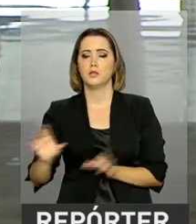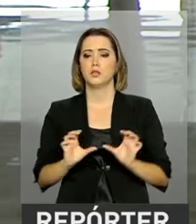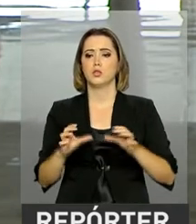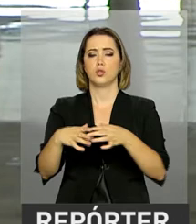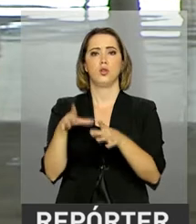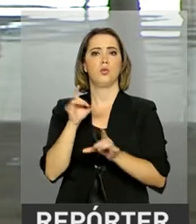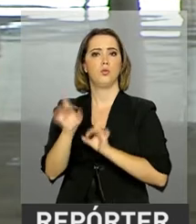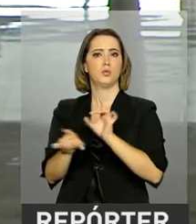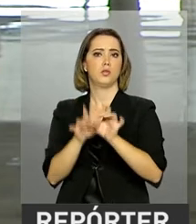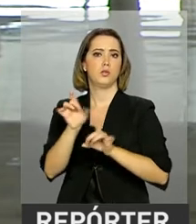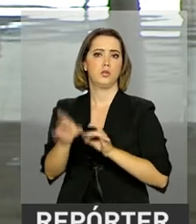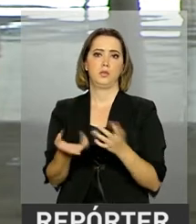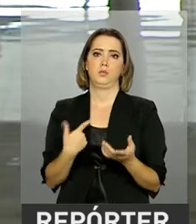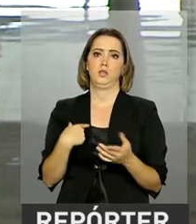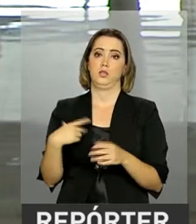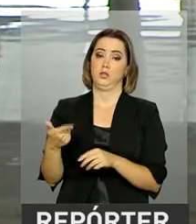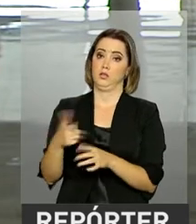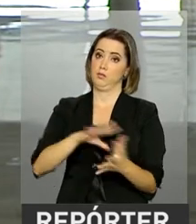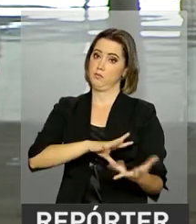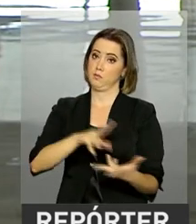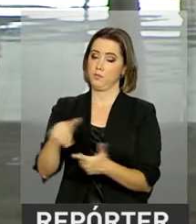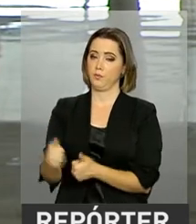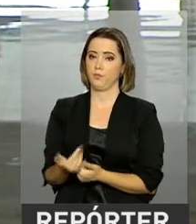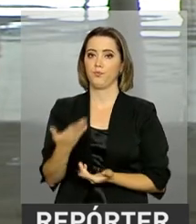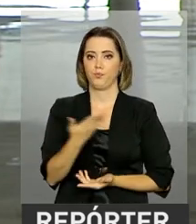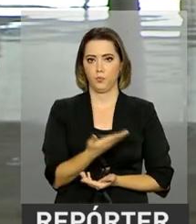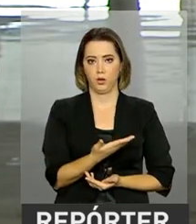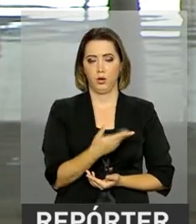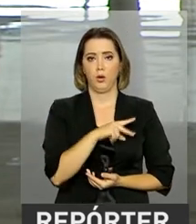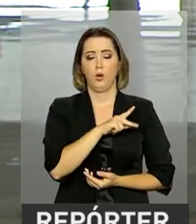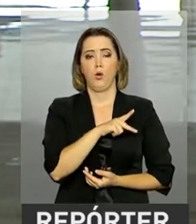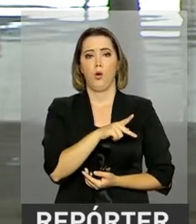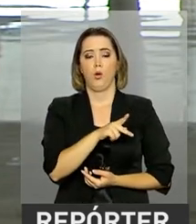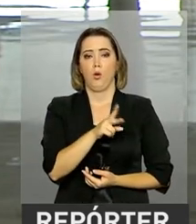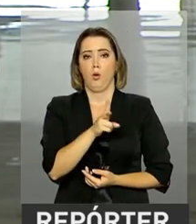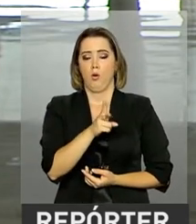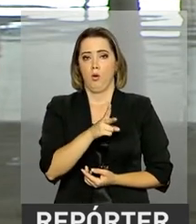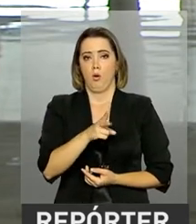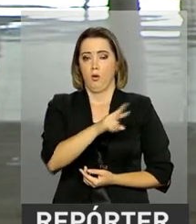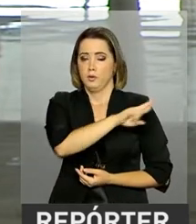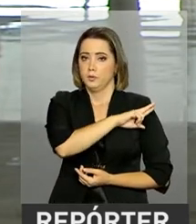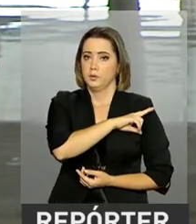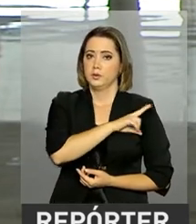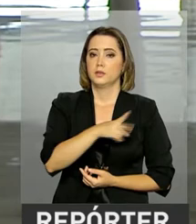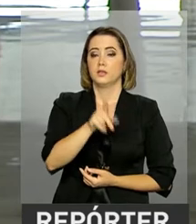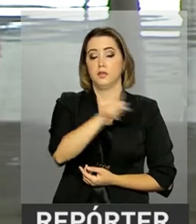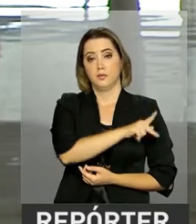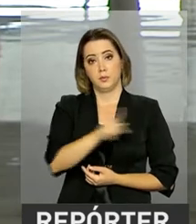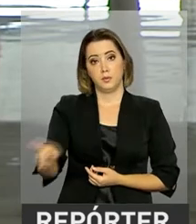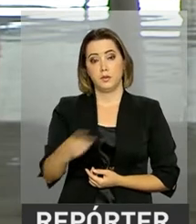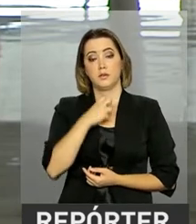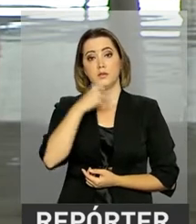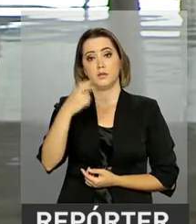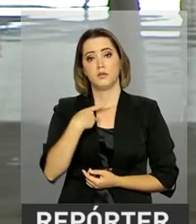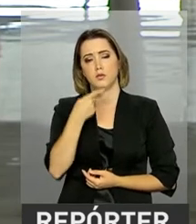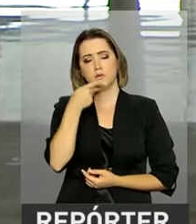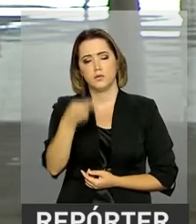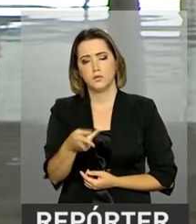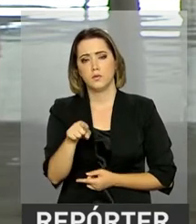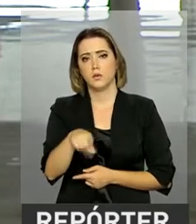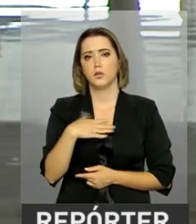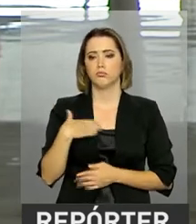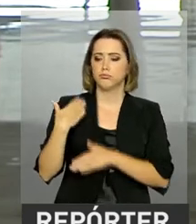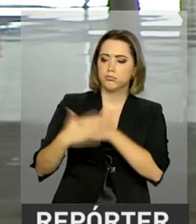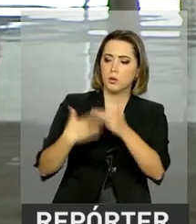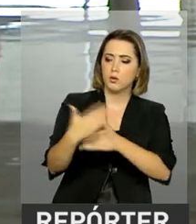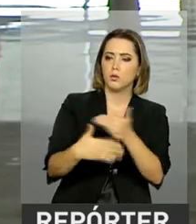da presidência, Alexandre Parola, o presidente Michel Temer afirmou que o senador tem uma longa trajetória de engajamento nas